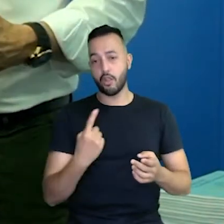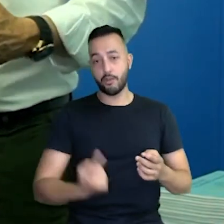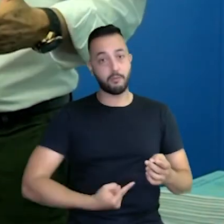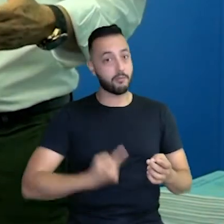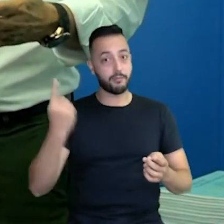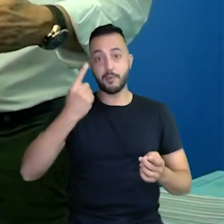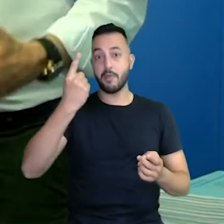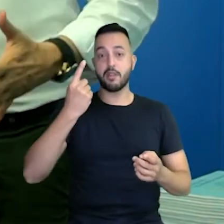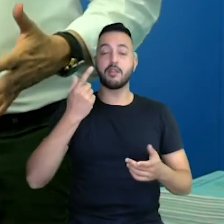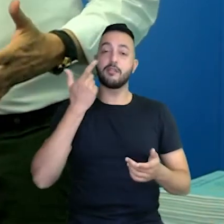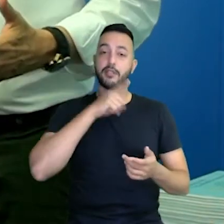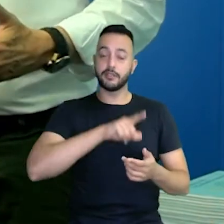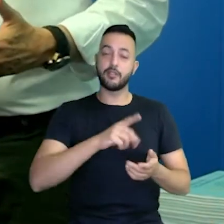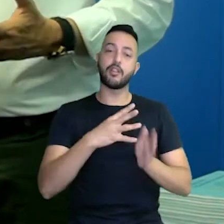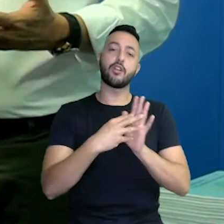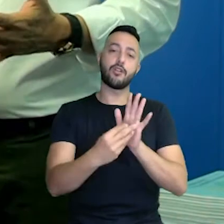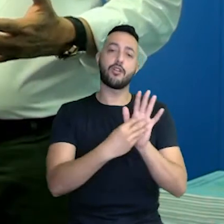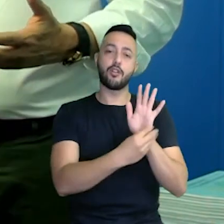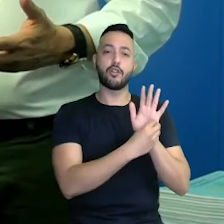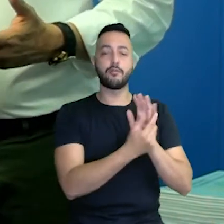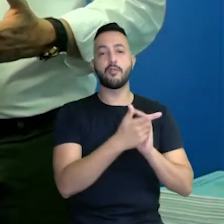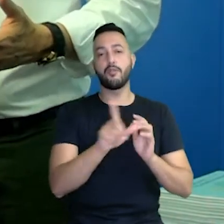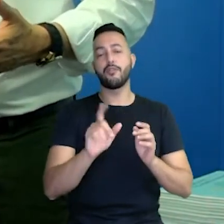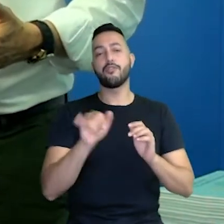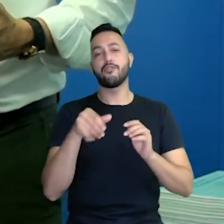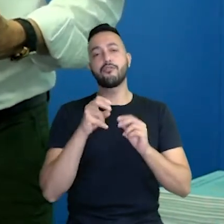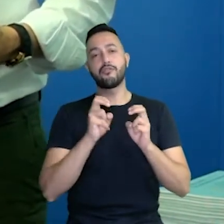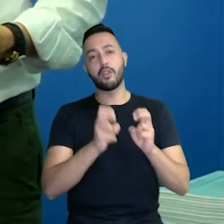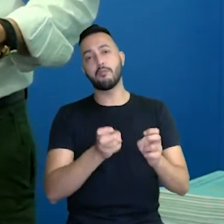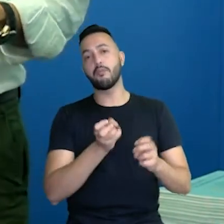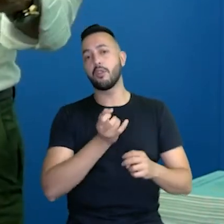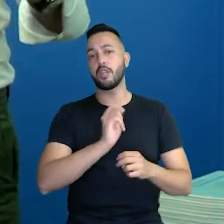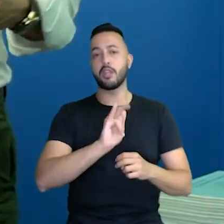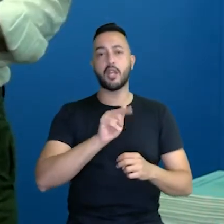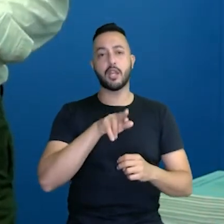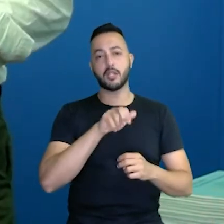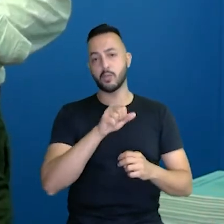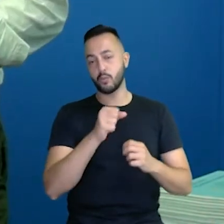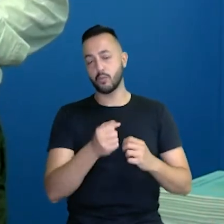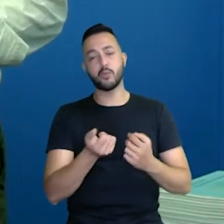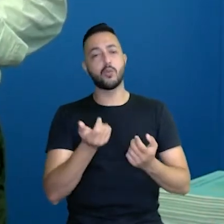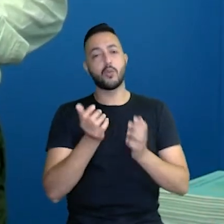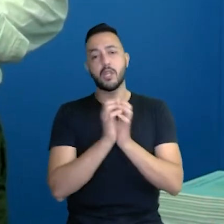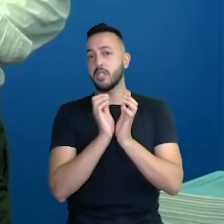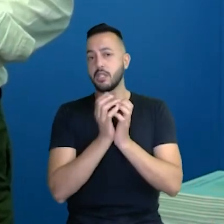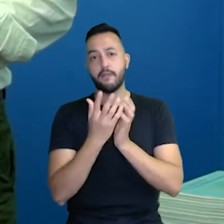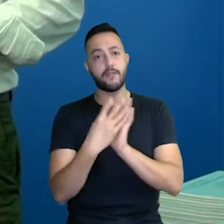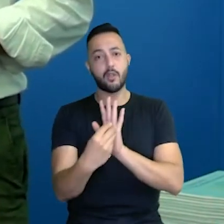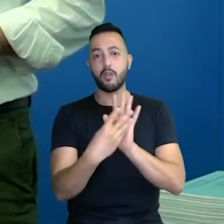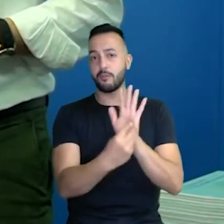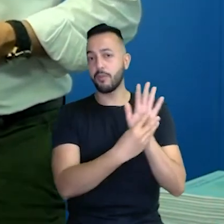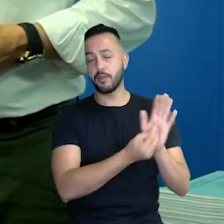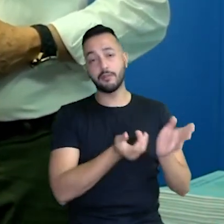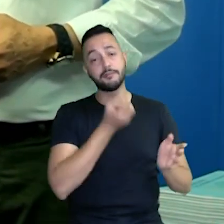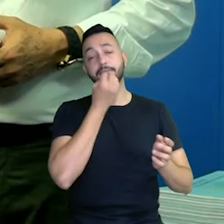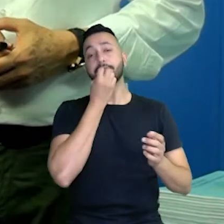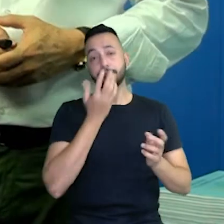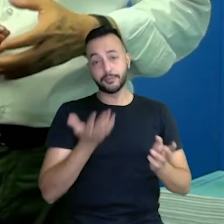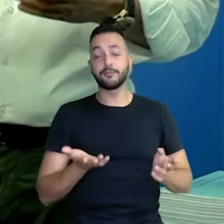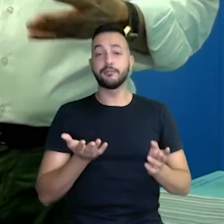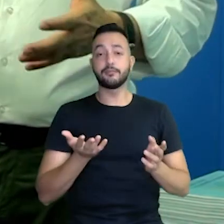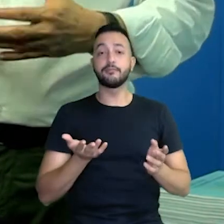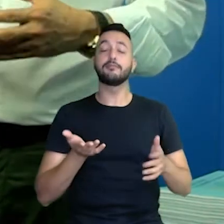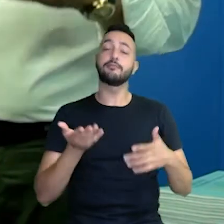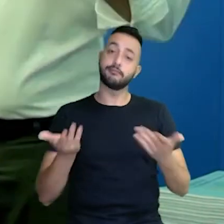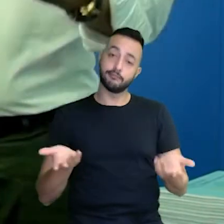programa, e foi copiado por outras cidades, Jabuatão, Igarassu, Recife, porque é bom. O que é bom é para